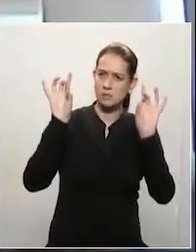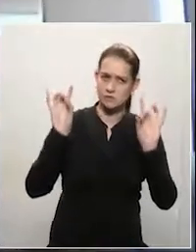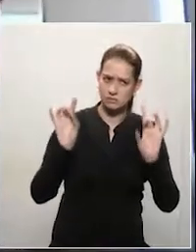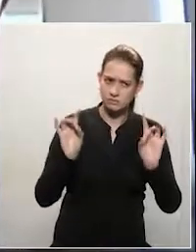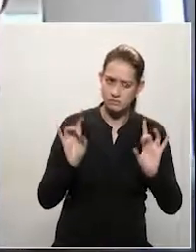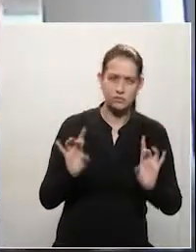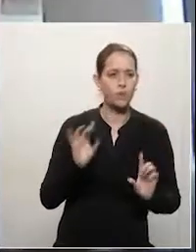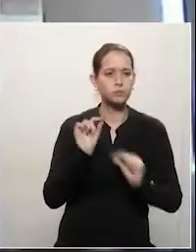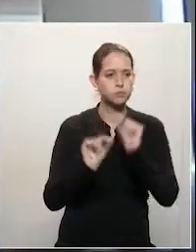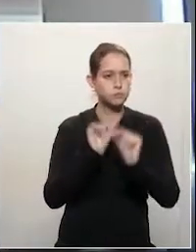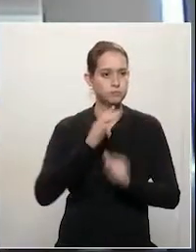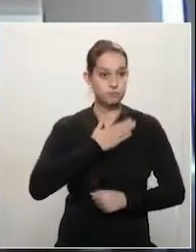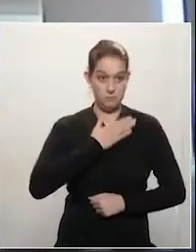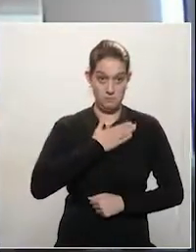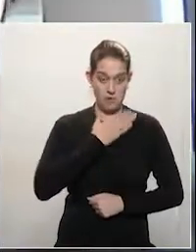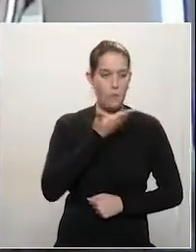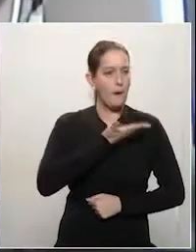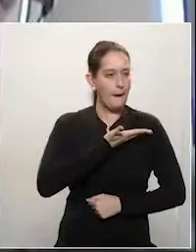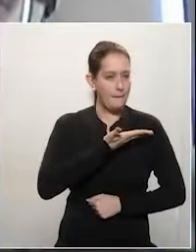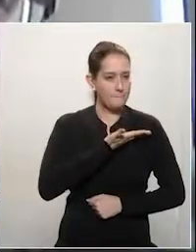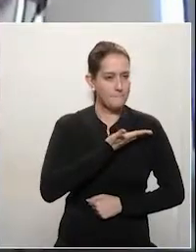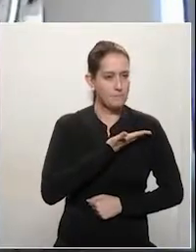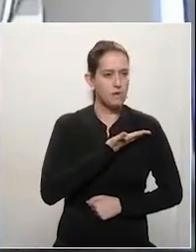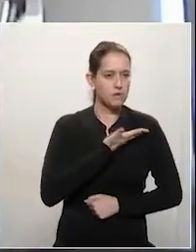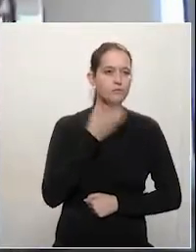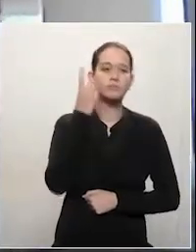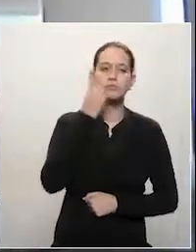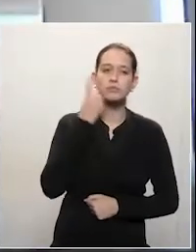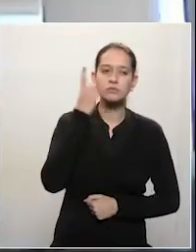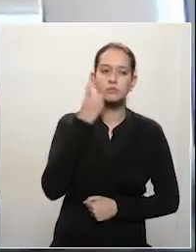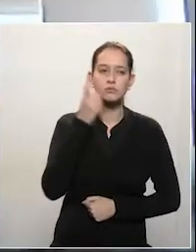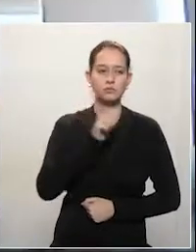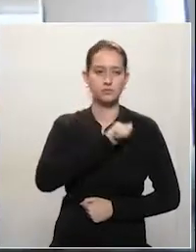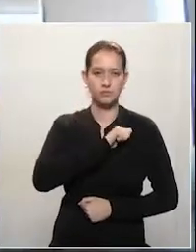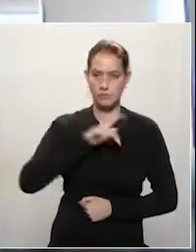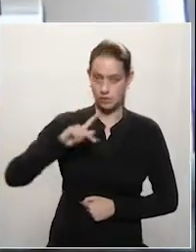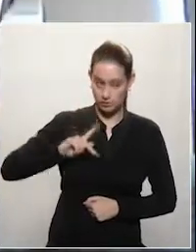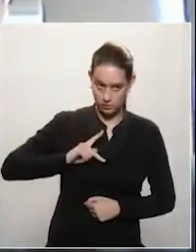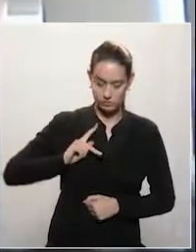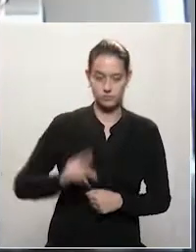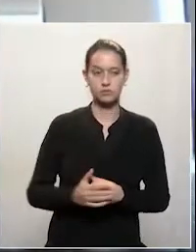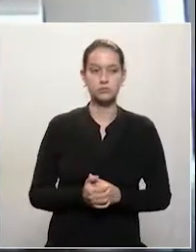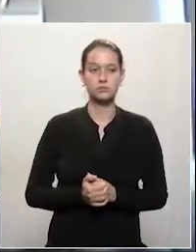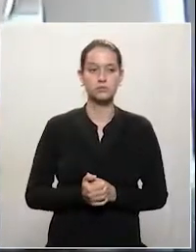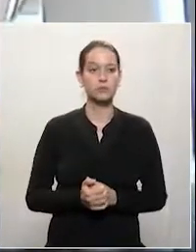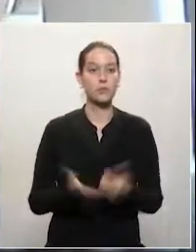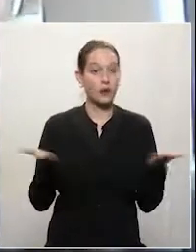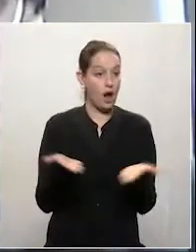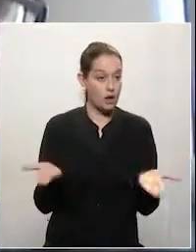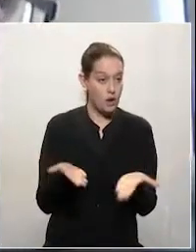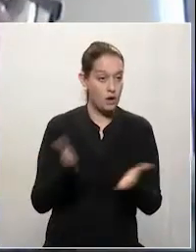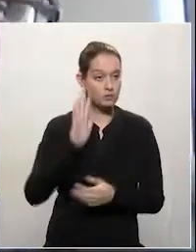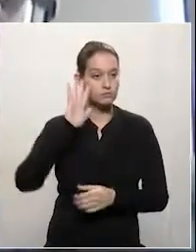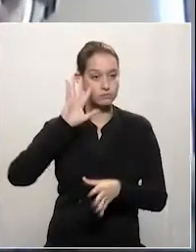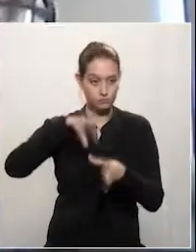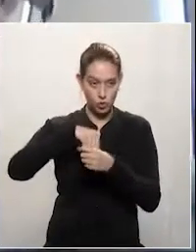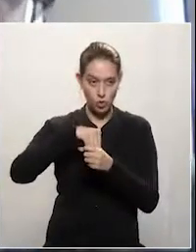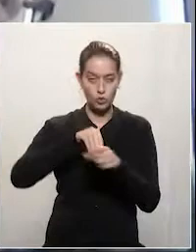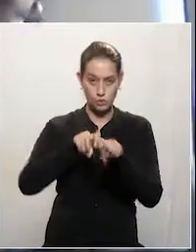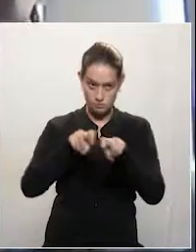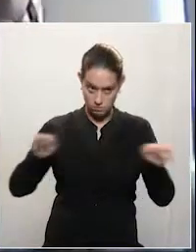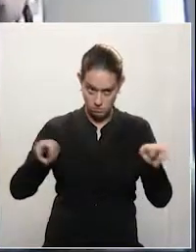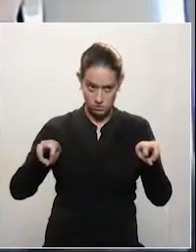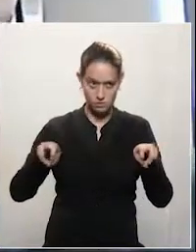amigo deputado Amaro, que agora faz parte da mesa, da comissão, da mesa diretora da Assembleia, e o deputado Gugu